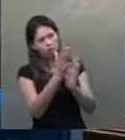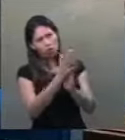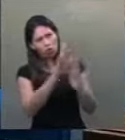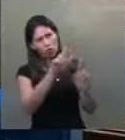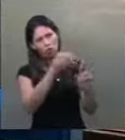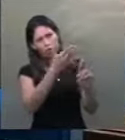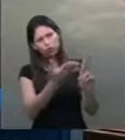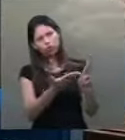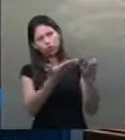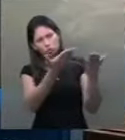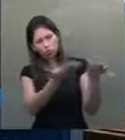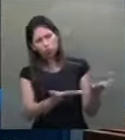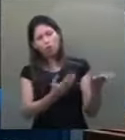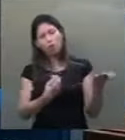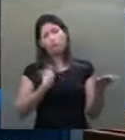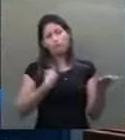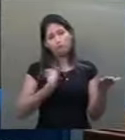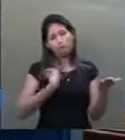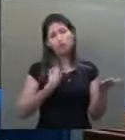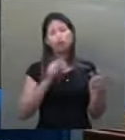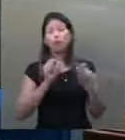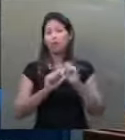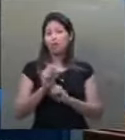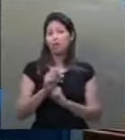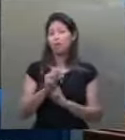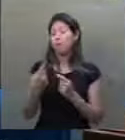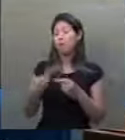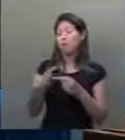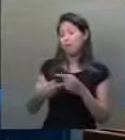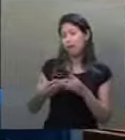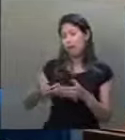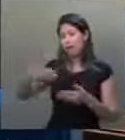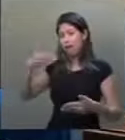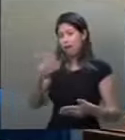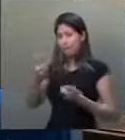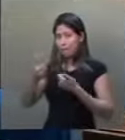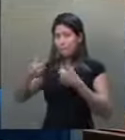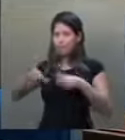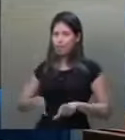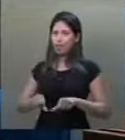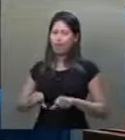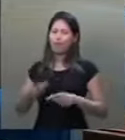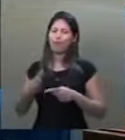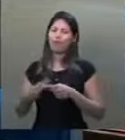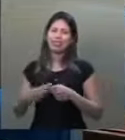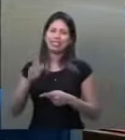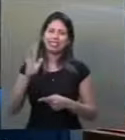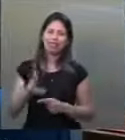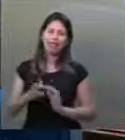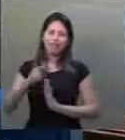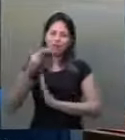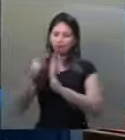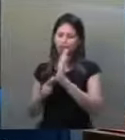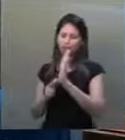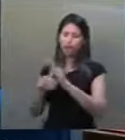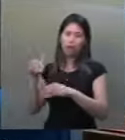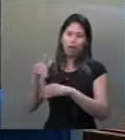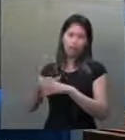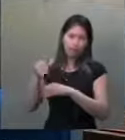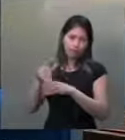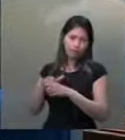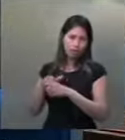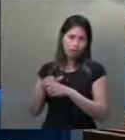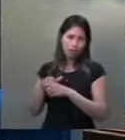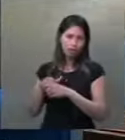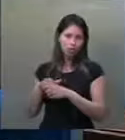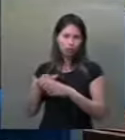questão do senador Reis, que ia ser pior ainda, porque ele estava lendo o voto. Olha só a simbologia disso. Ele estava lendo